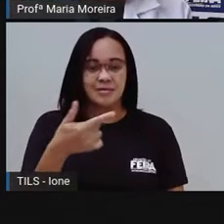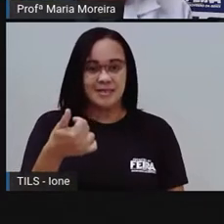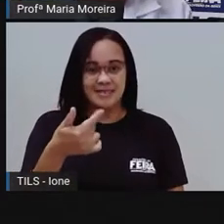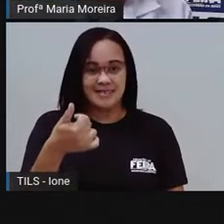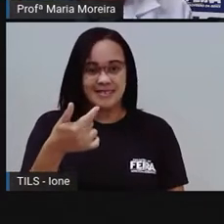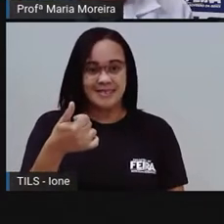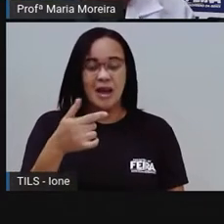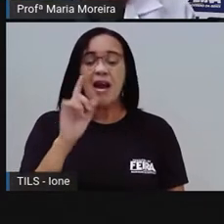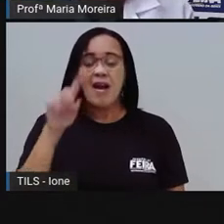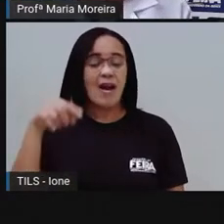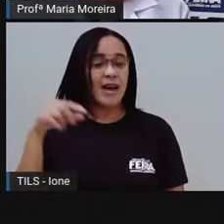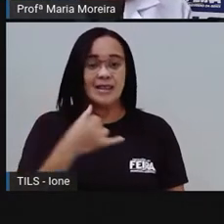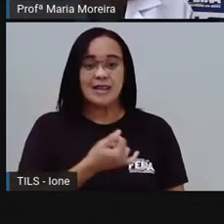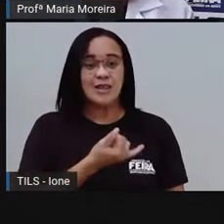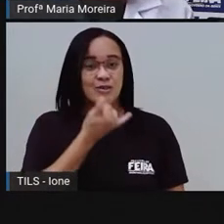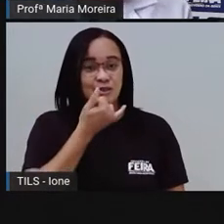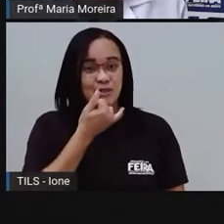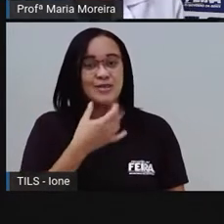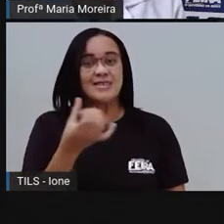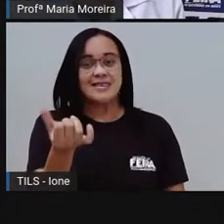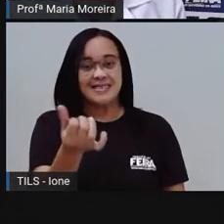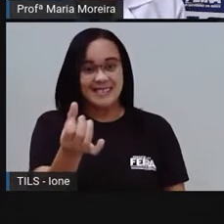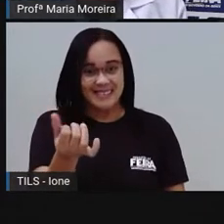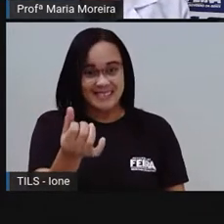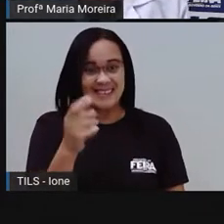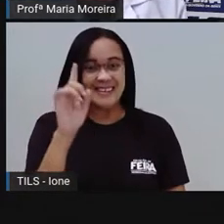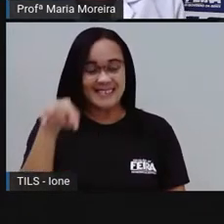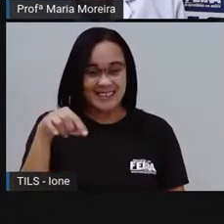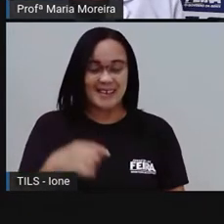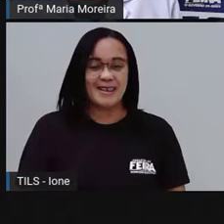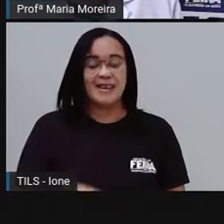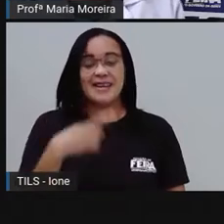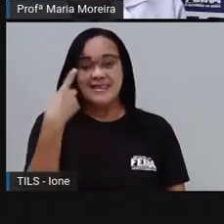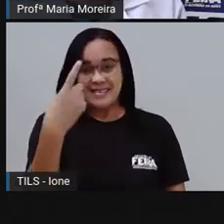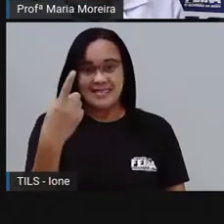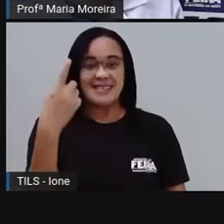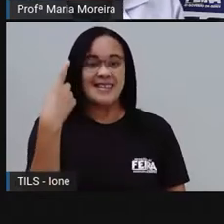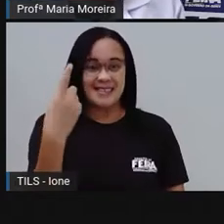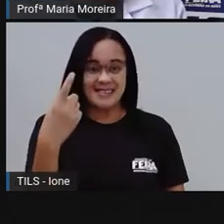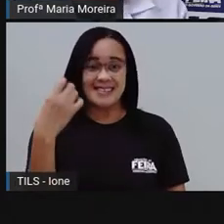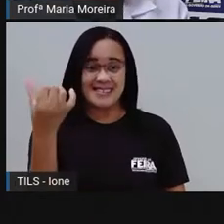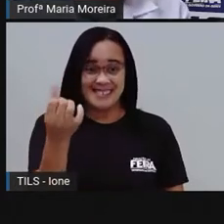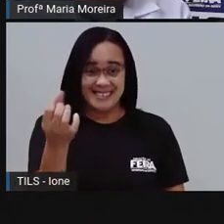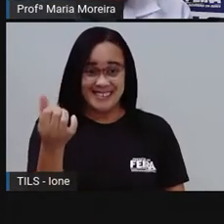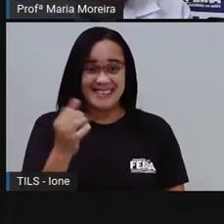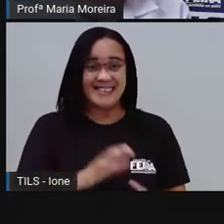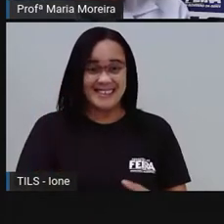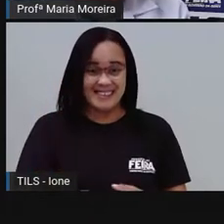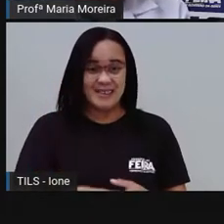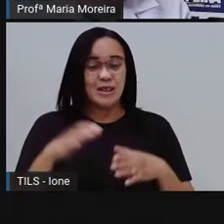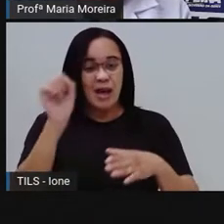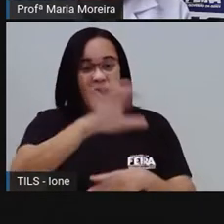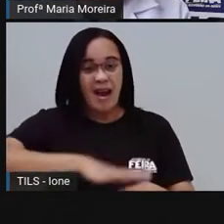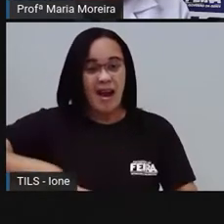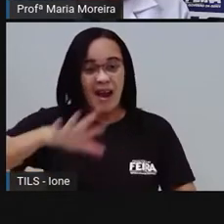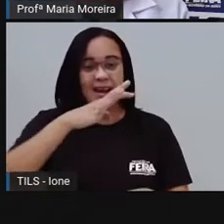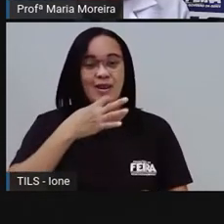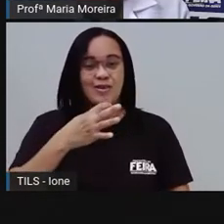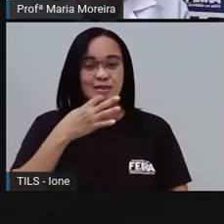mágica. Bom, nossa aula de número 116, nossa área de conhecimento interdisciplinar,